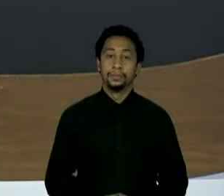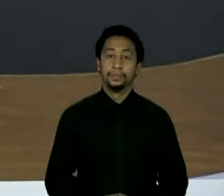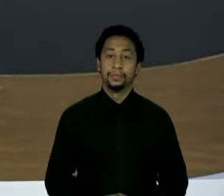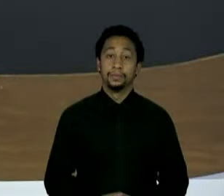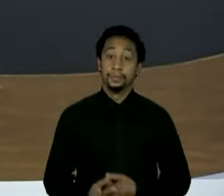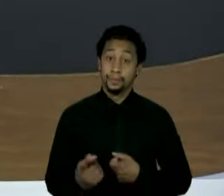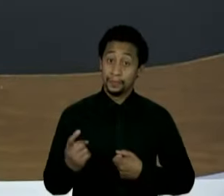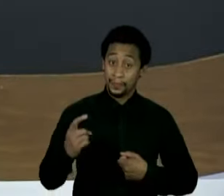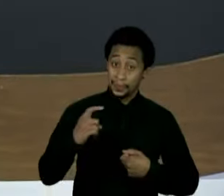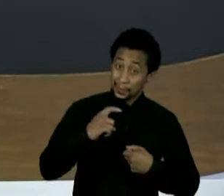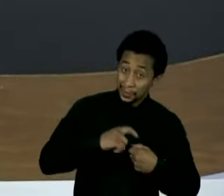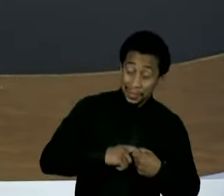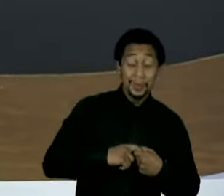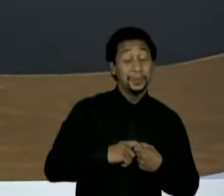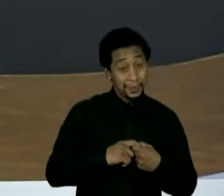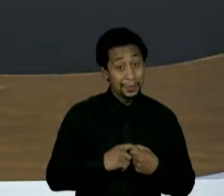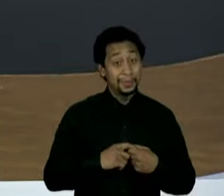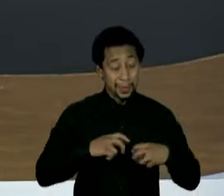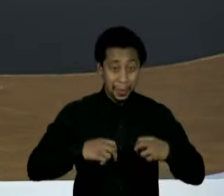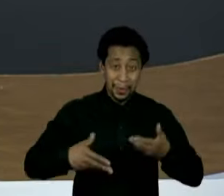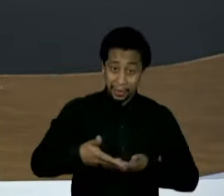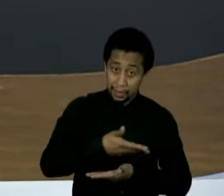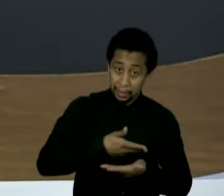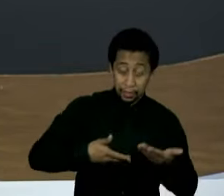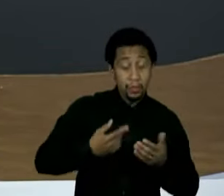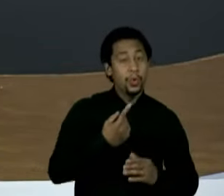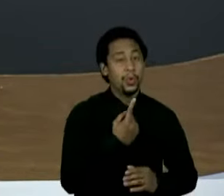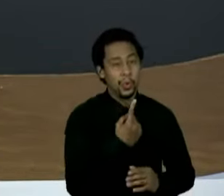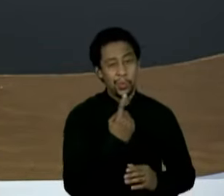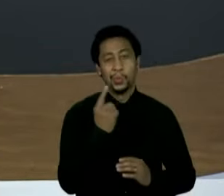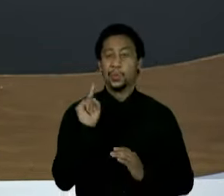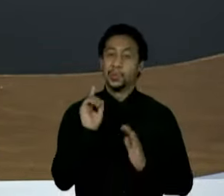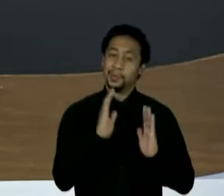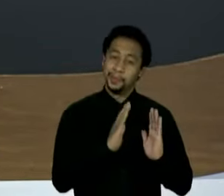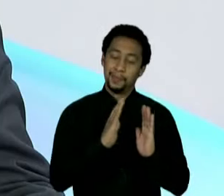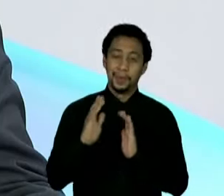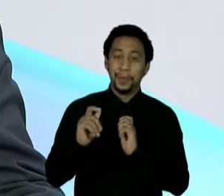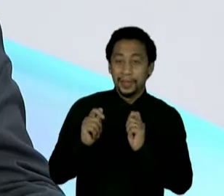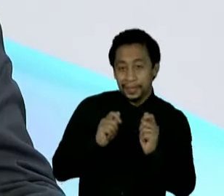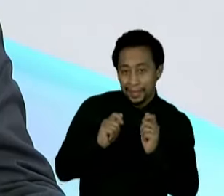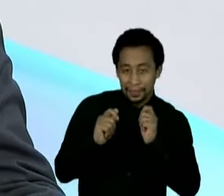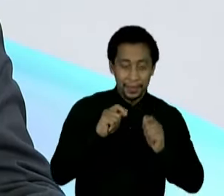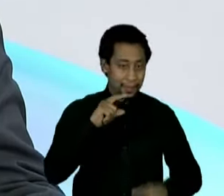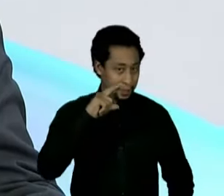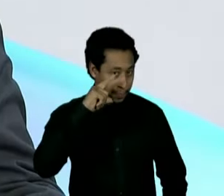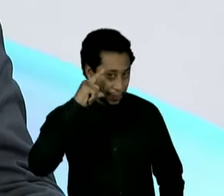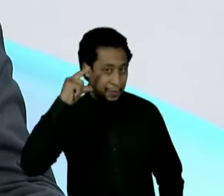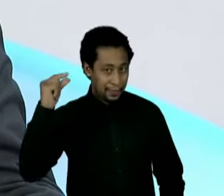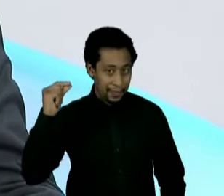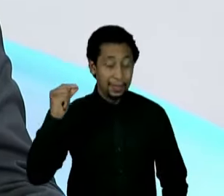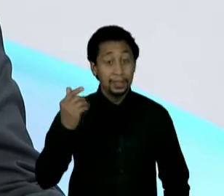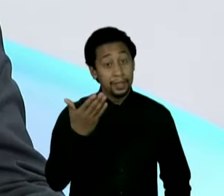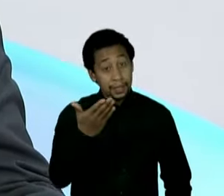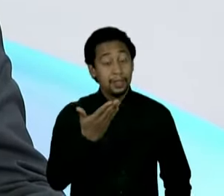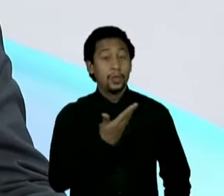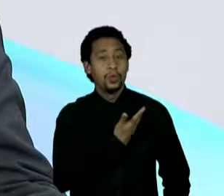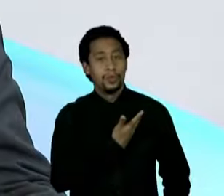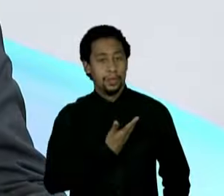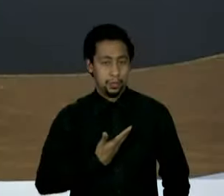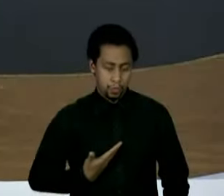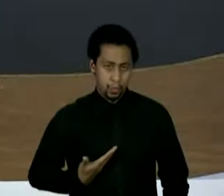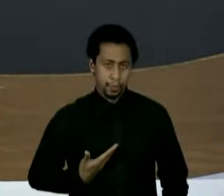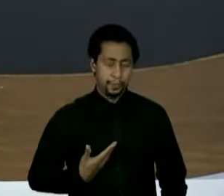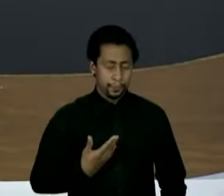Inovar de volta. Parece que é o último bloco da entrevista com Márcio França. Governador, o senhor tem uma proposta de retirar a Polícia